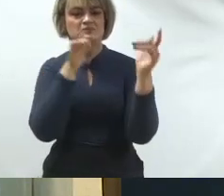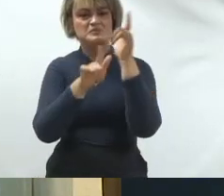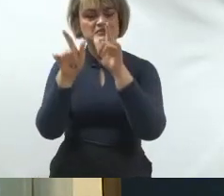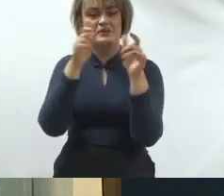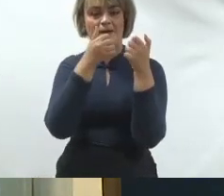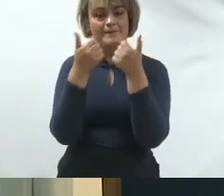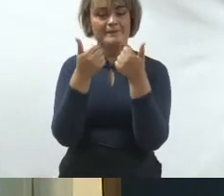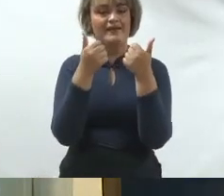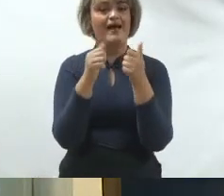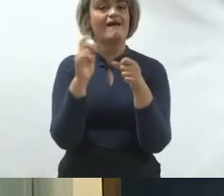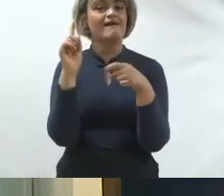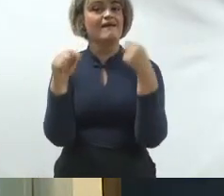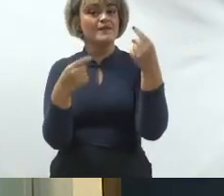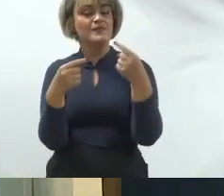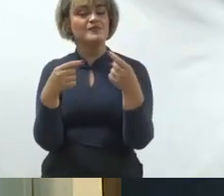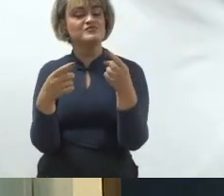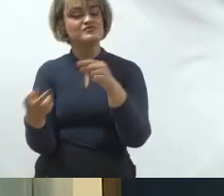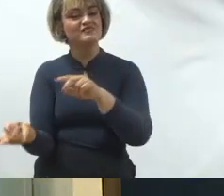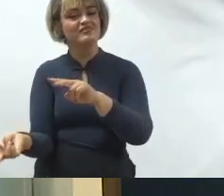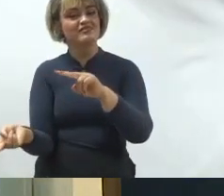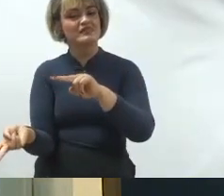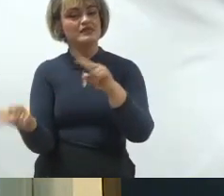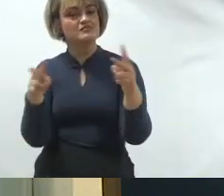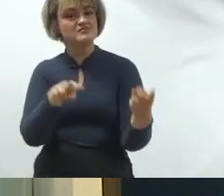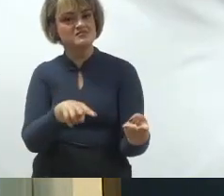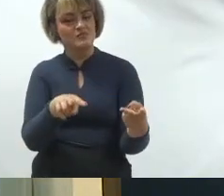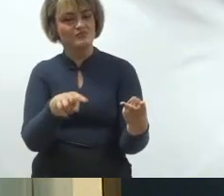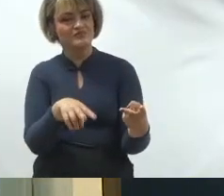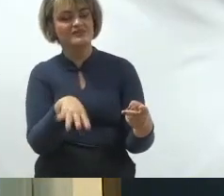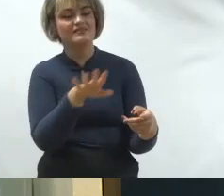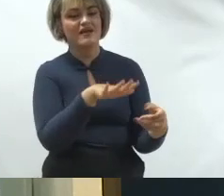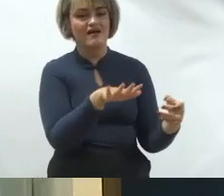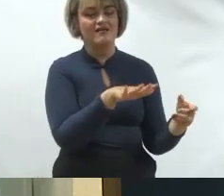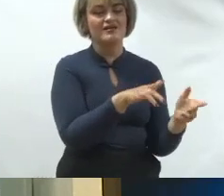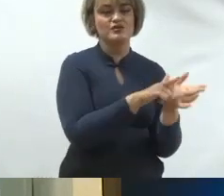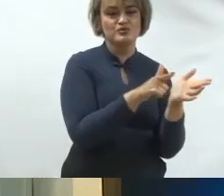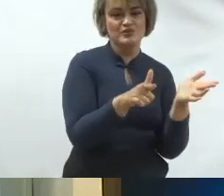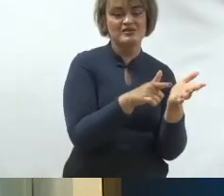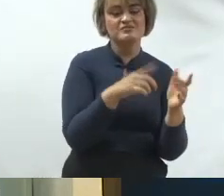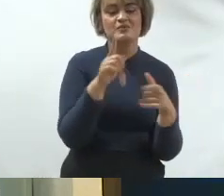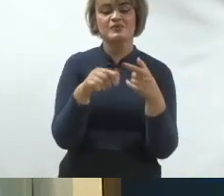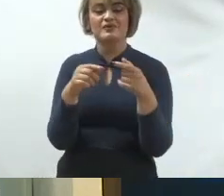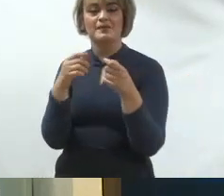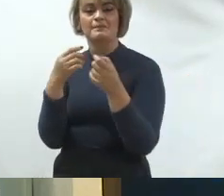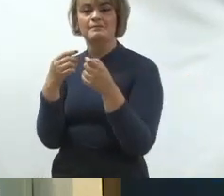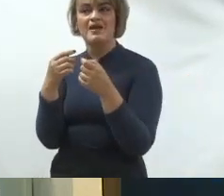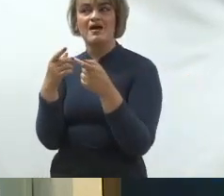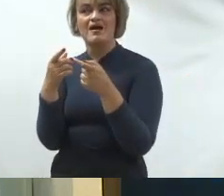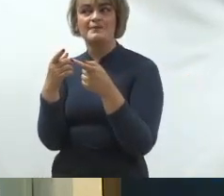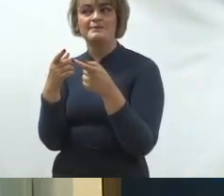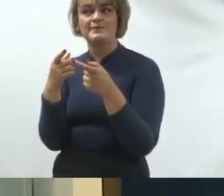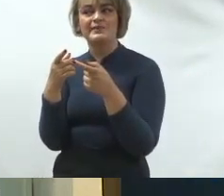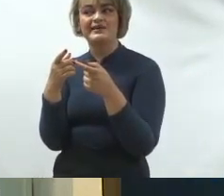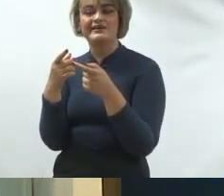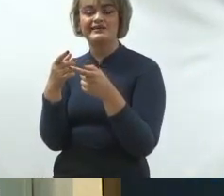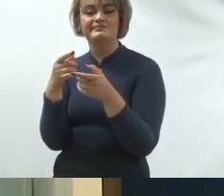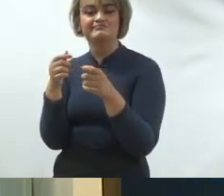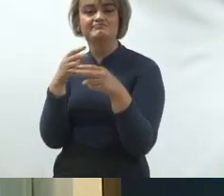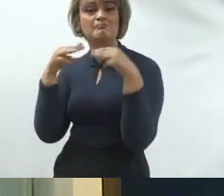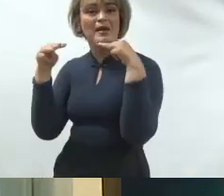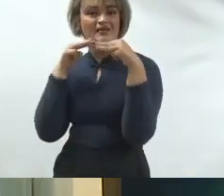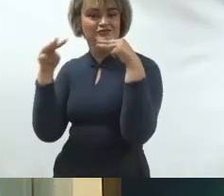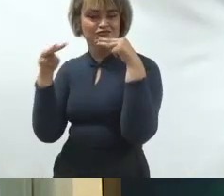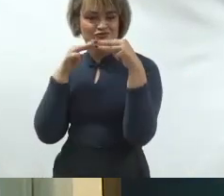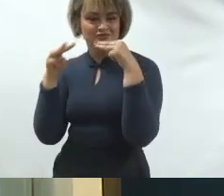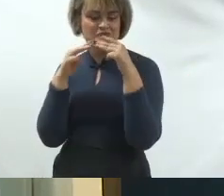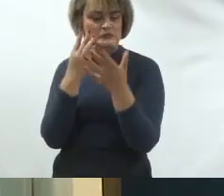desse momento, eu fiz o processo de transição da área de jornalismo para a área do marketing mesmo, efetivamente, estudando e me capacitando para que